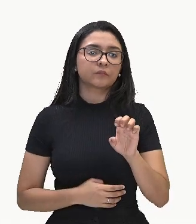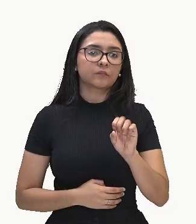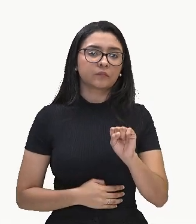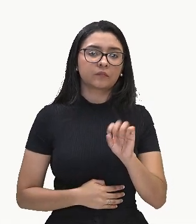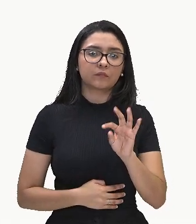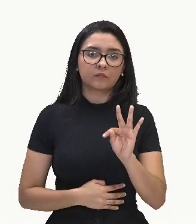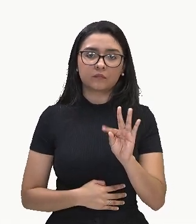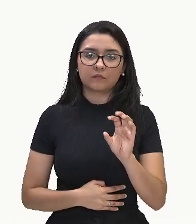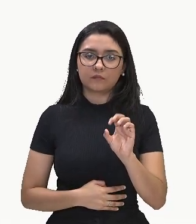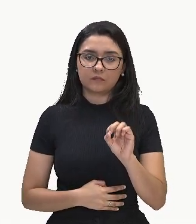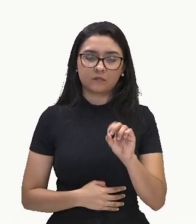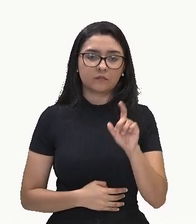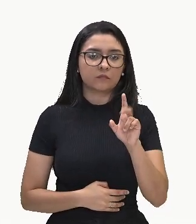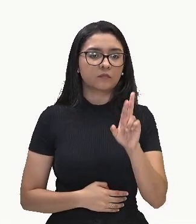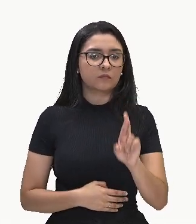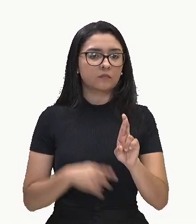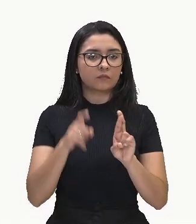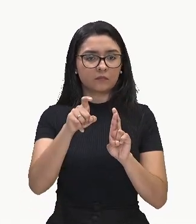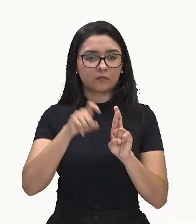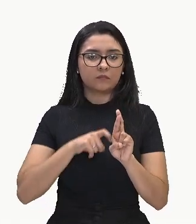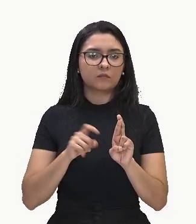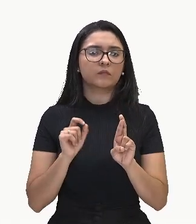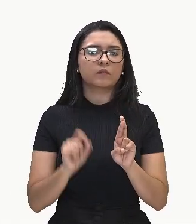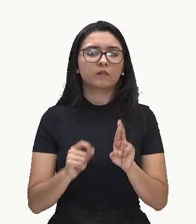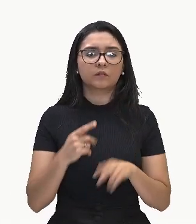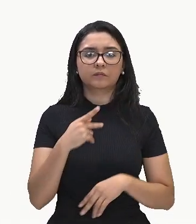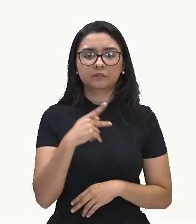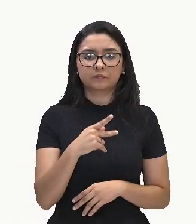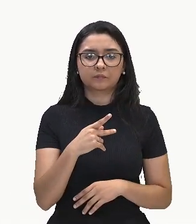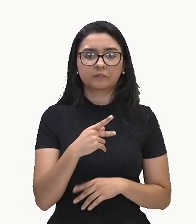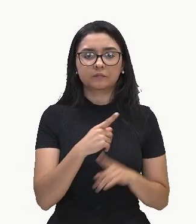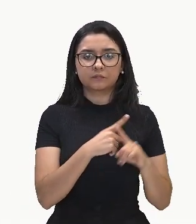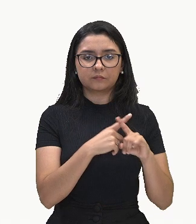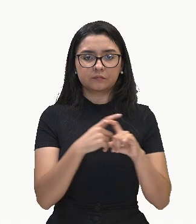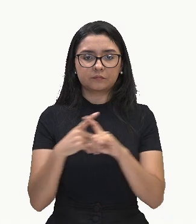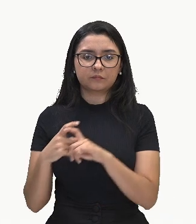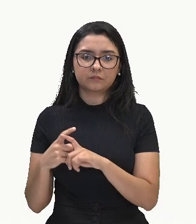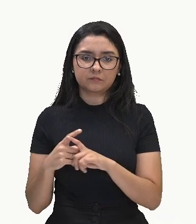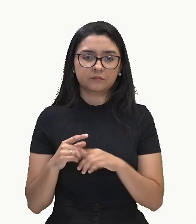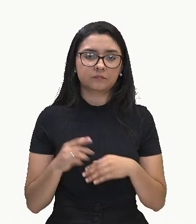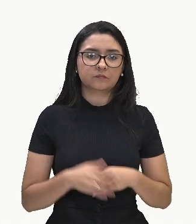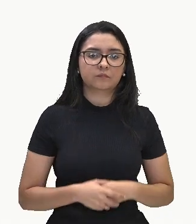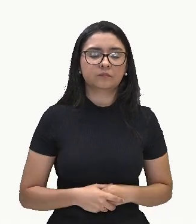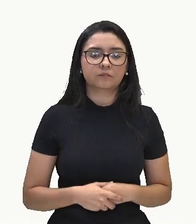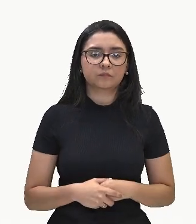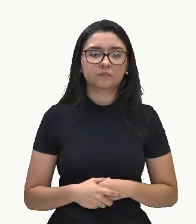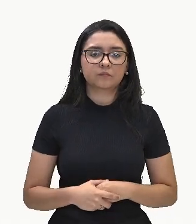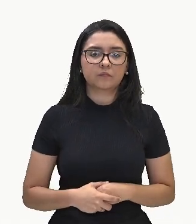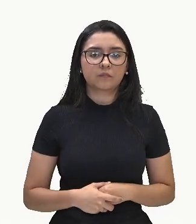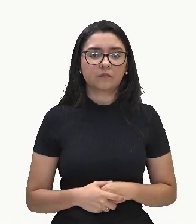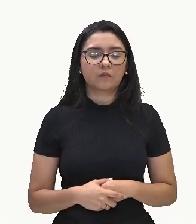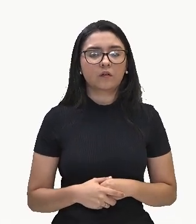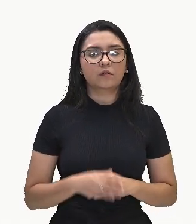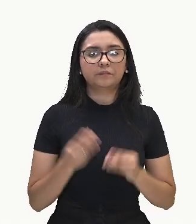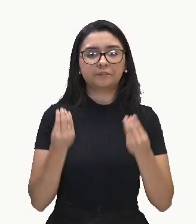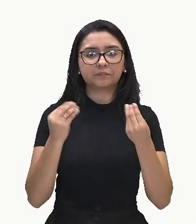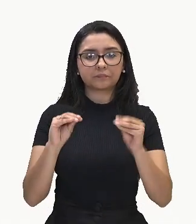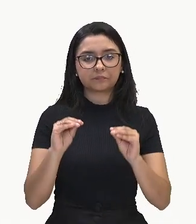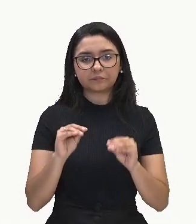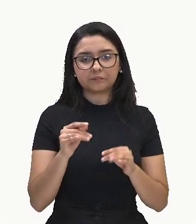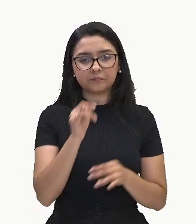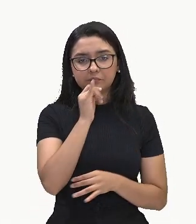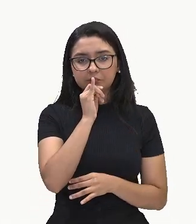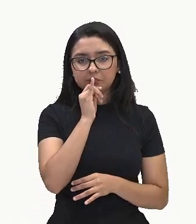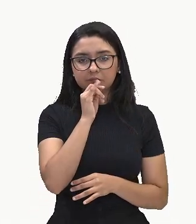vão ser os nossos polinômios? Vamos pegar aqui o nosso dividendo, vamos colocar ele sendo